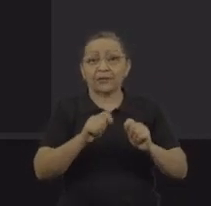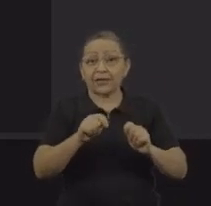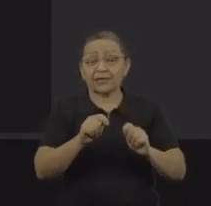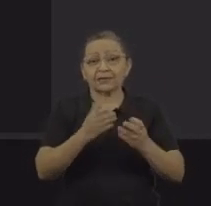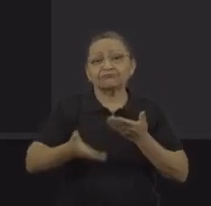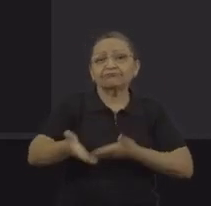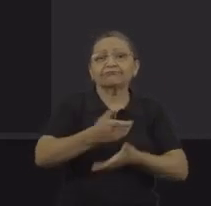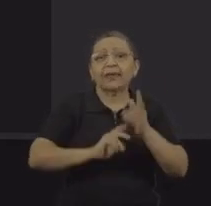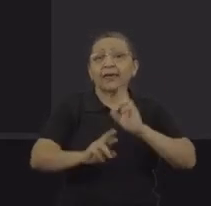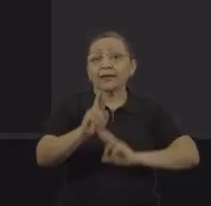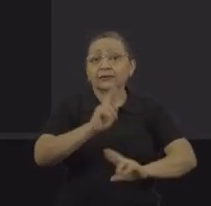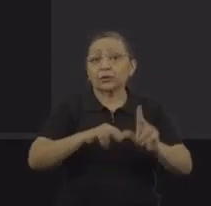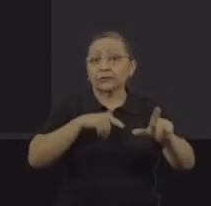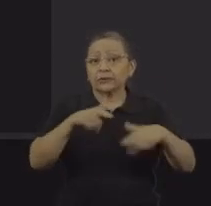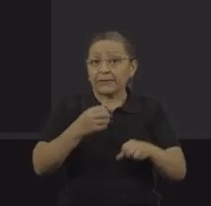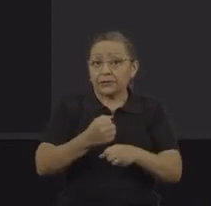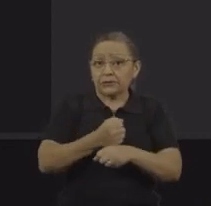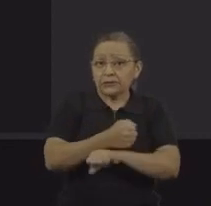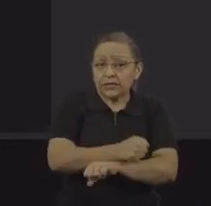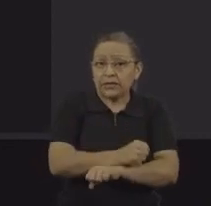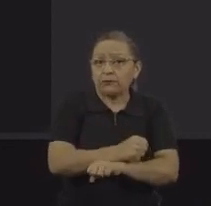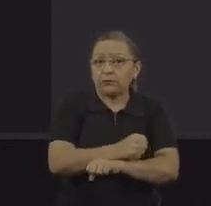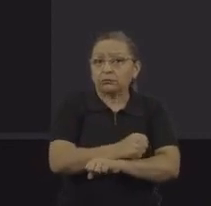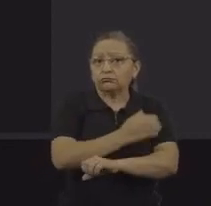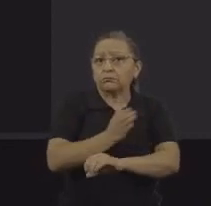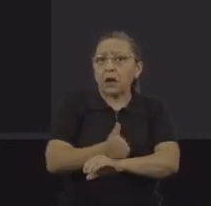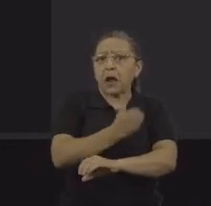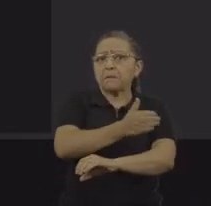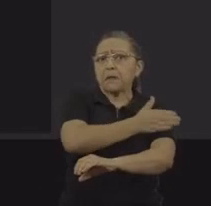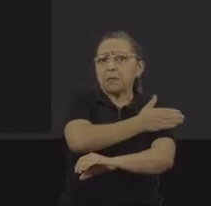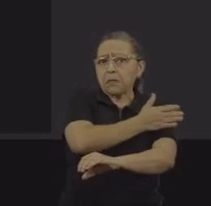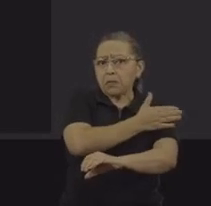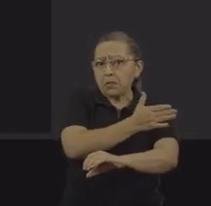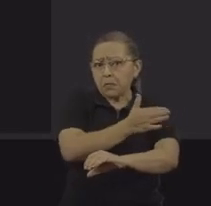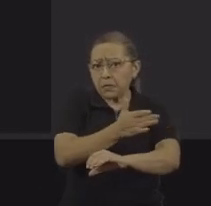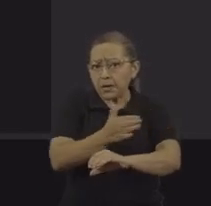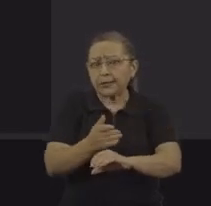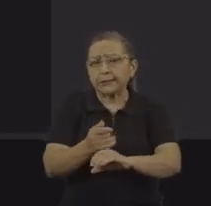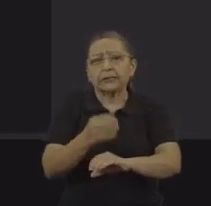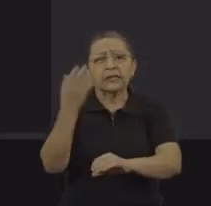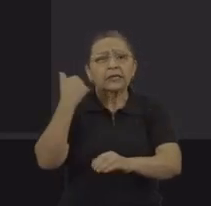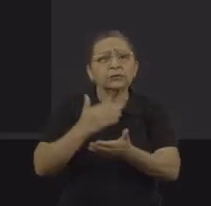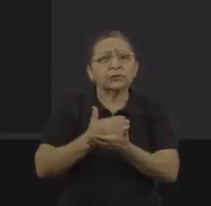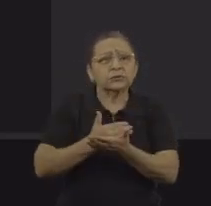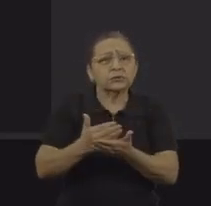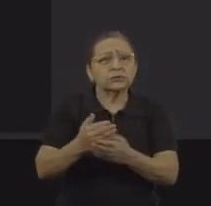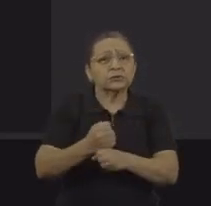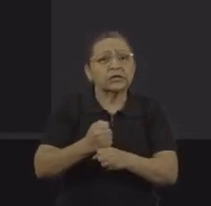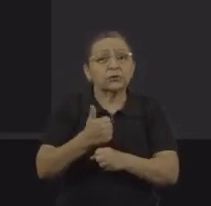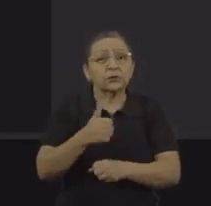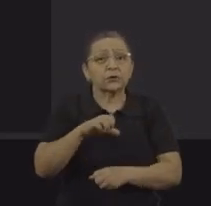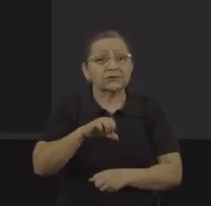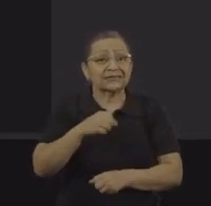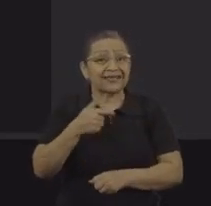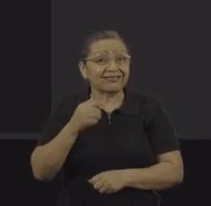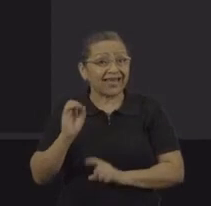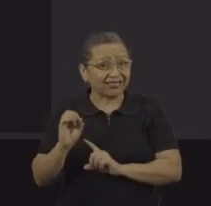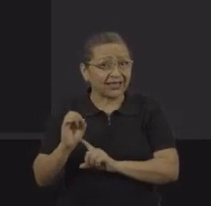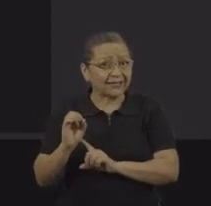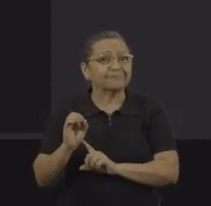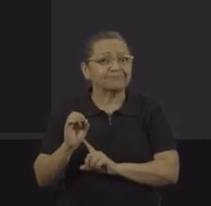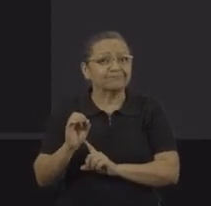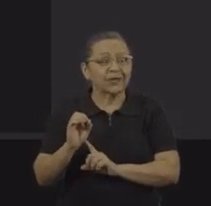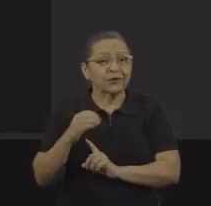violação, o trabalho escravo contemporâneo, ele tem sido denunciado publicamente desde os anos 70. E aqui eu gostaria muito de